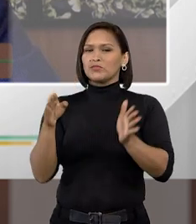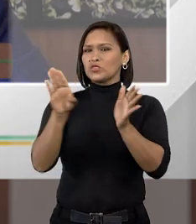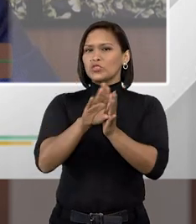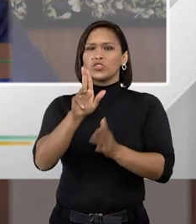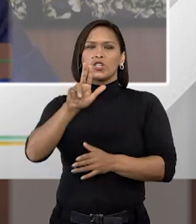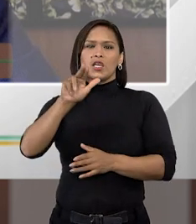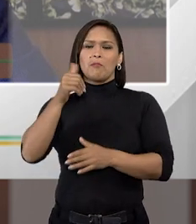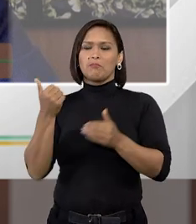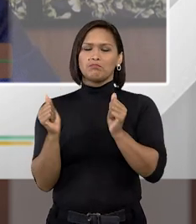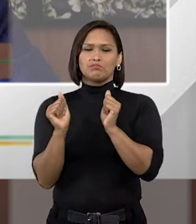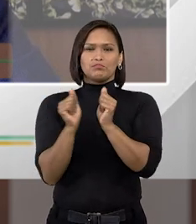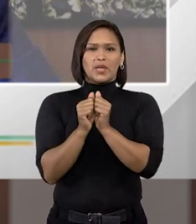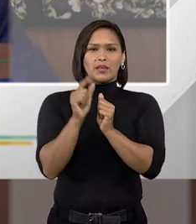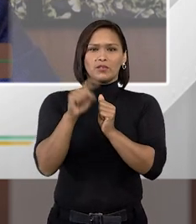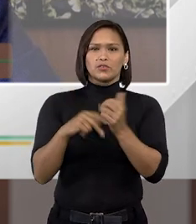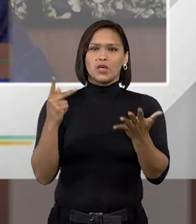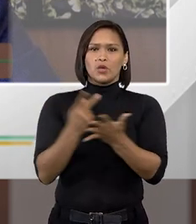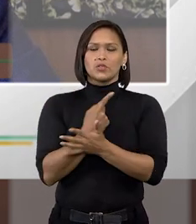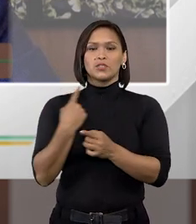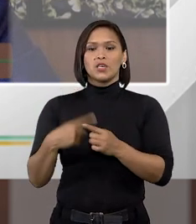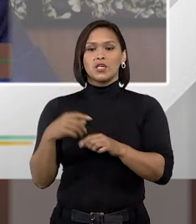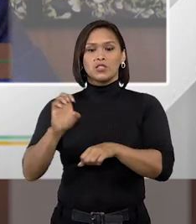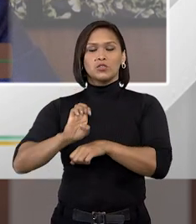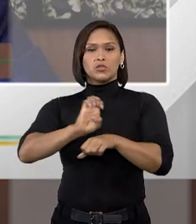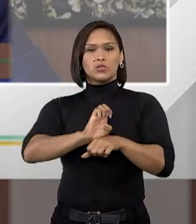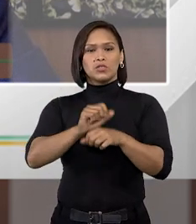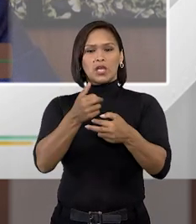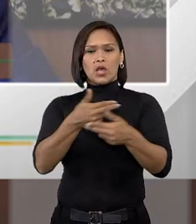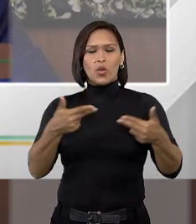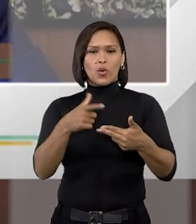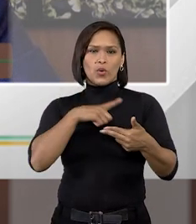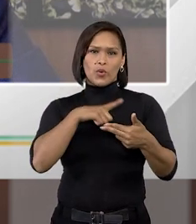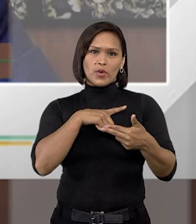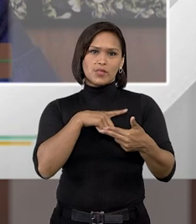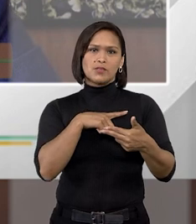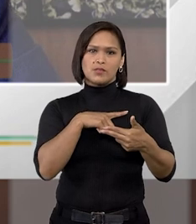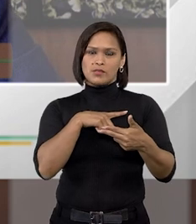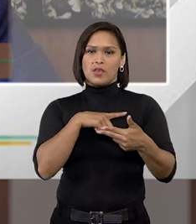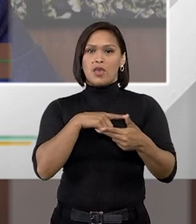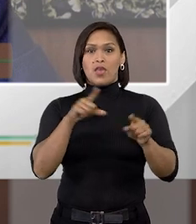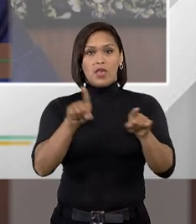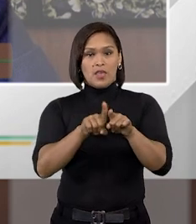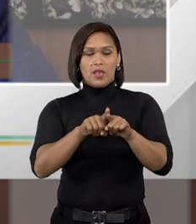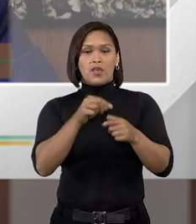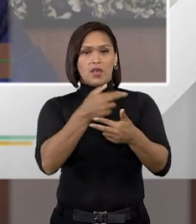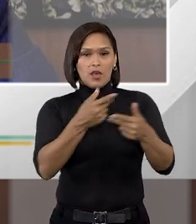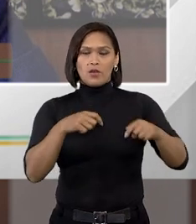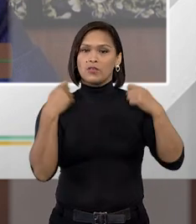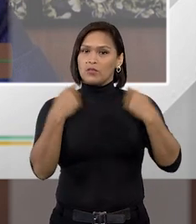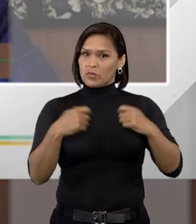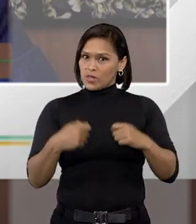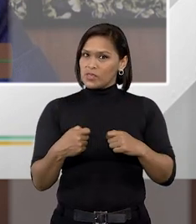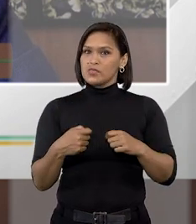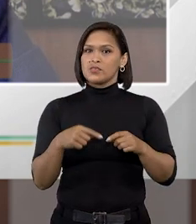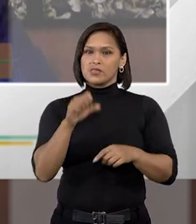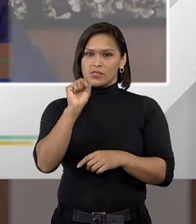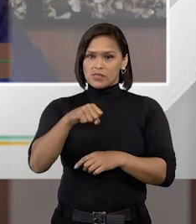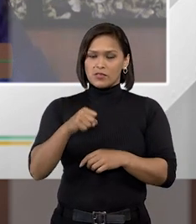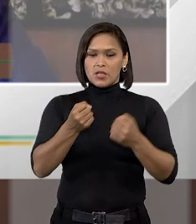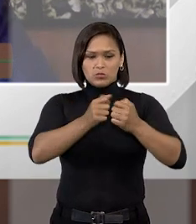chega perto disso no estado de coisas que nós temos. E é algo que precisa ser